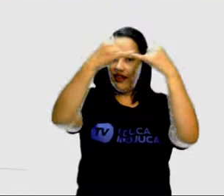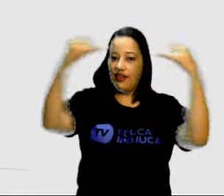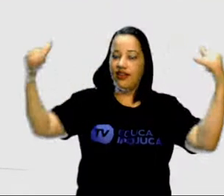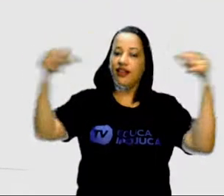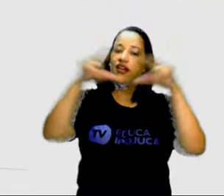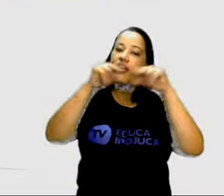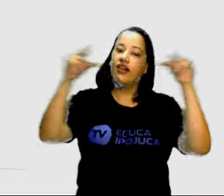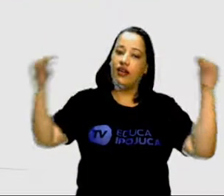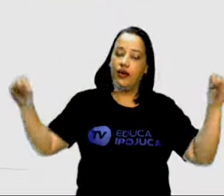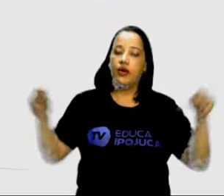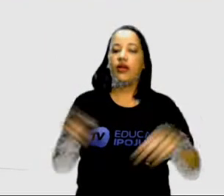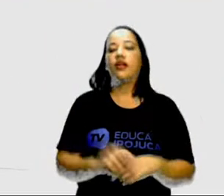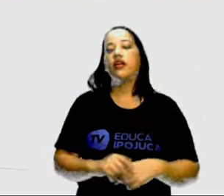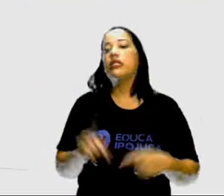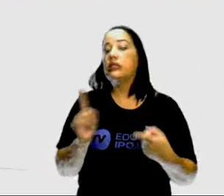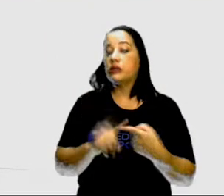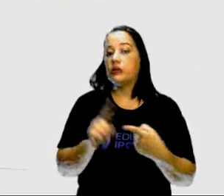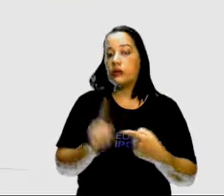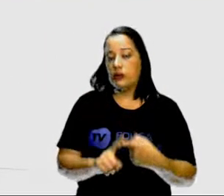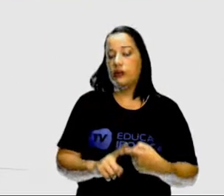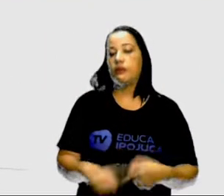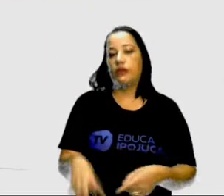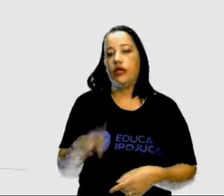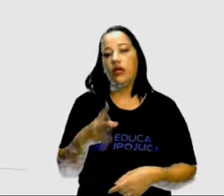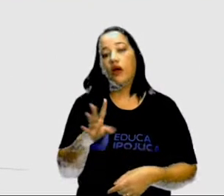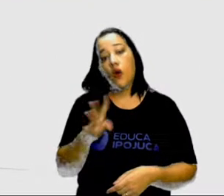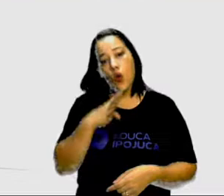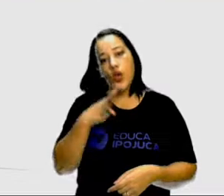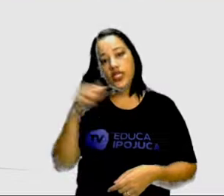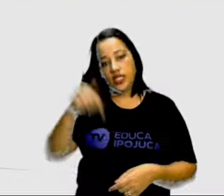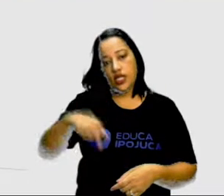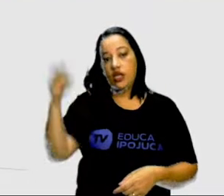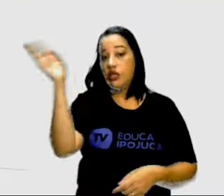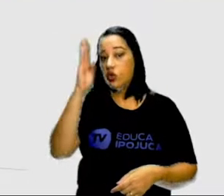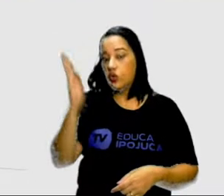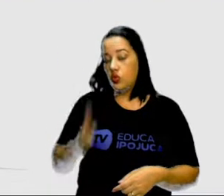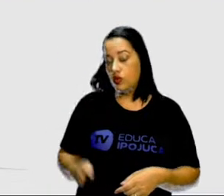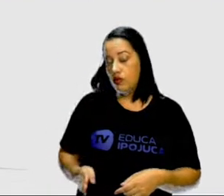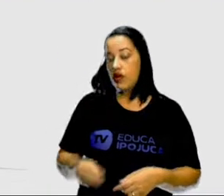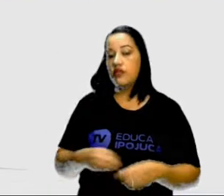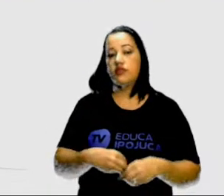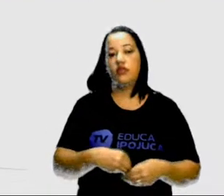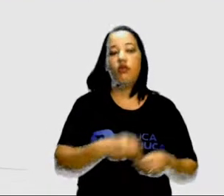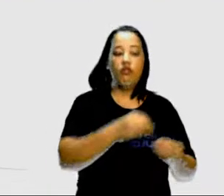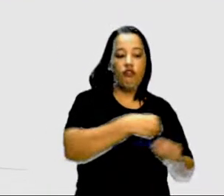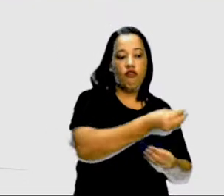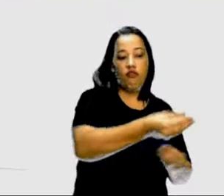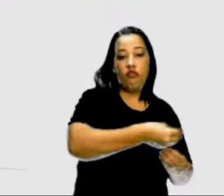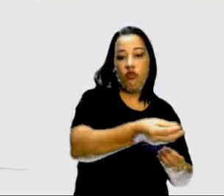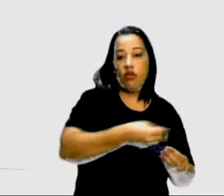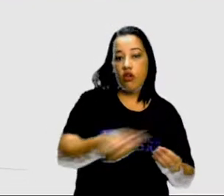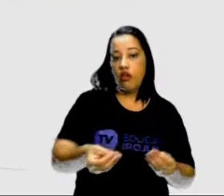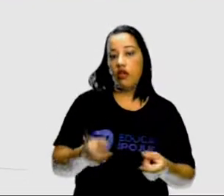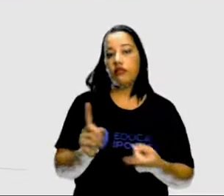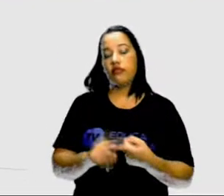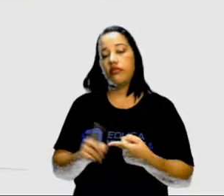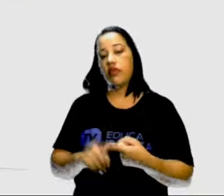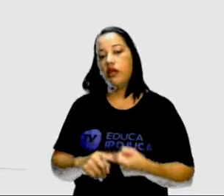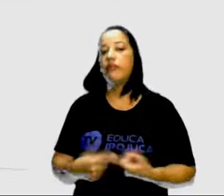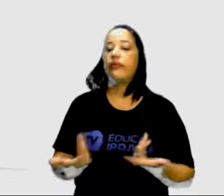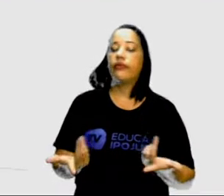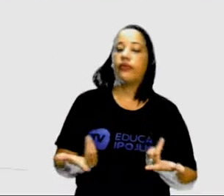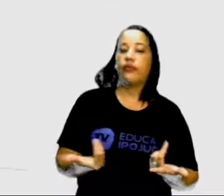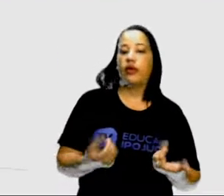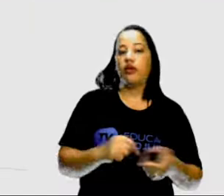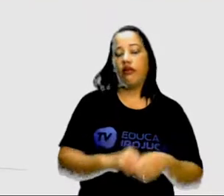cordel, também conhecida no Brasil como folheto, literatura popular em verso ou simplesmente cordel, é